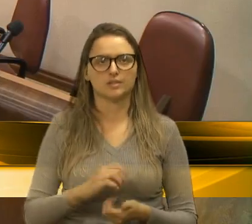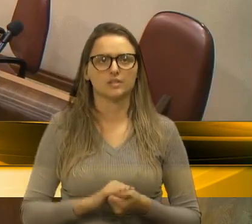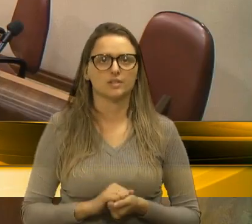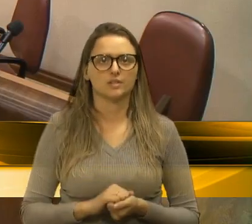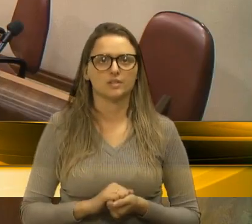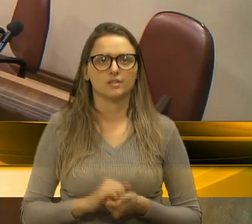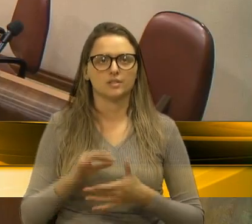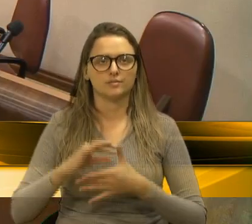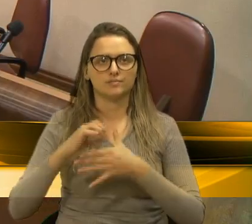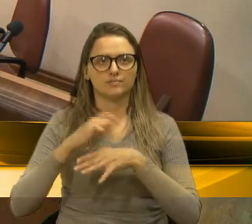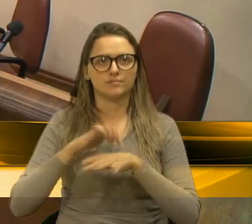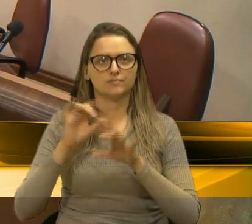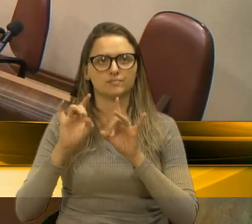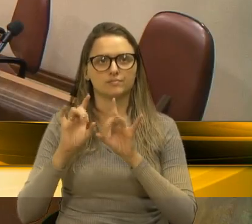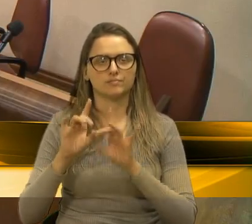A declaração de líder a bancar do PSP